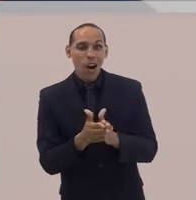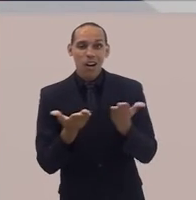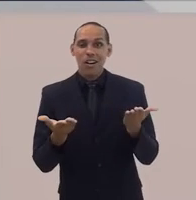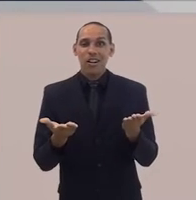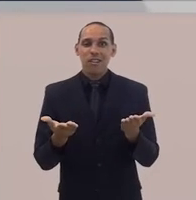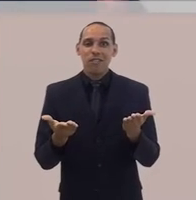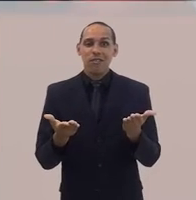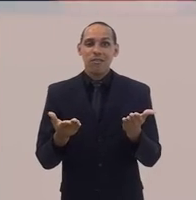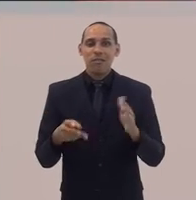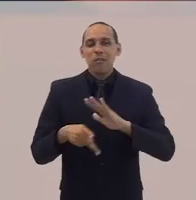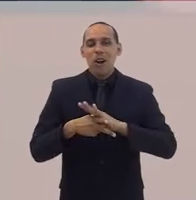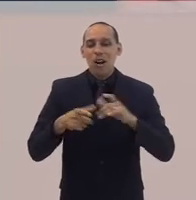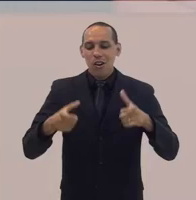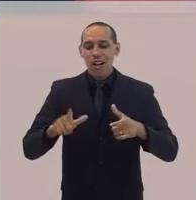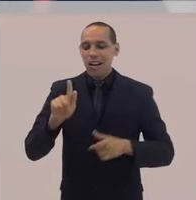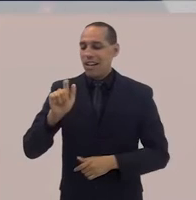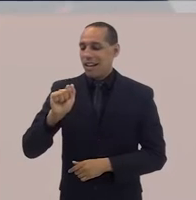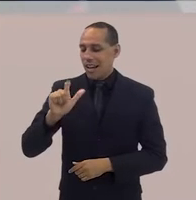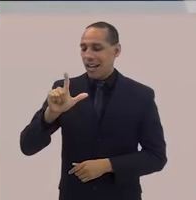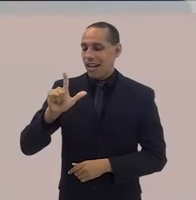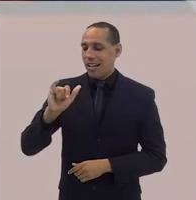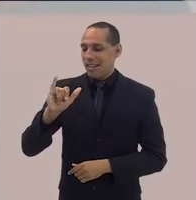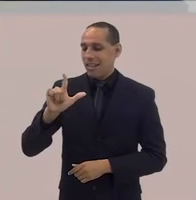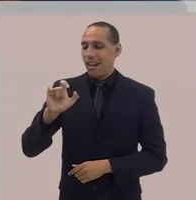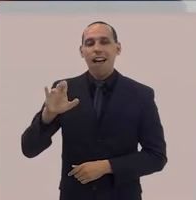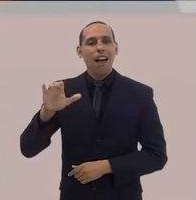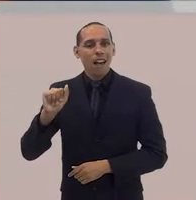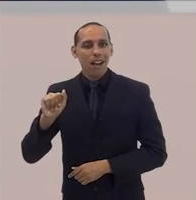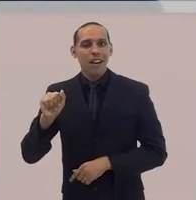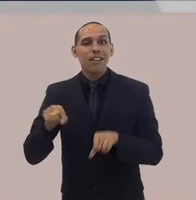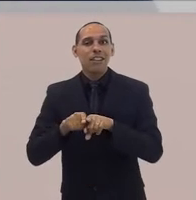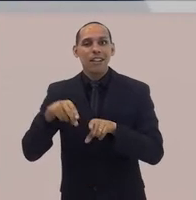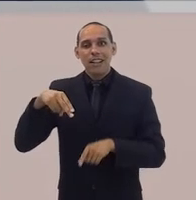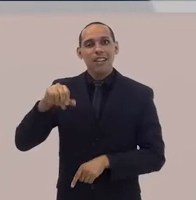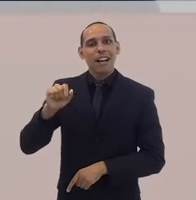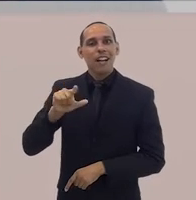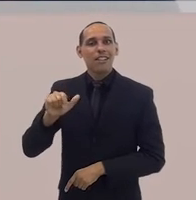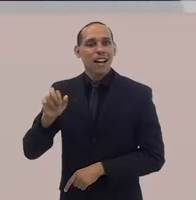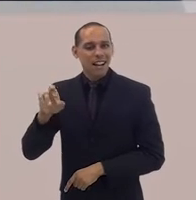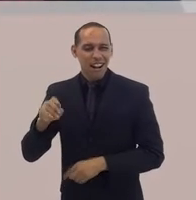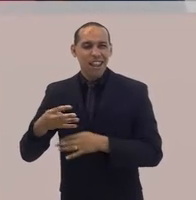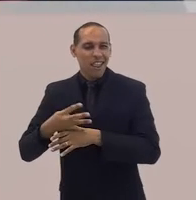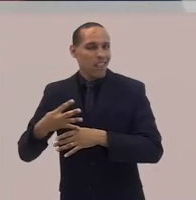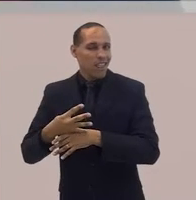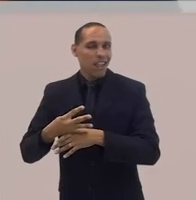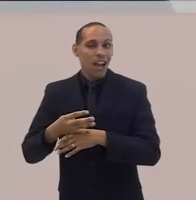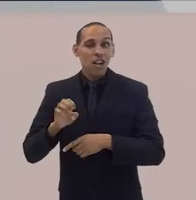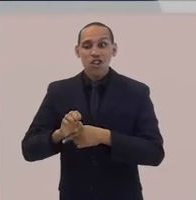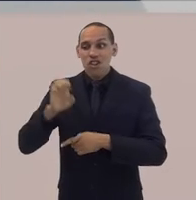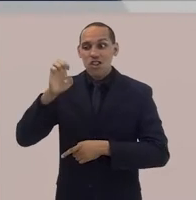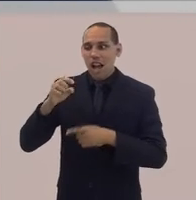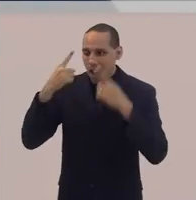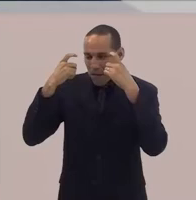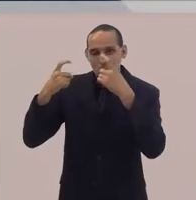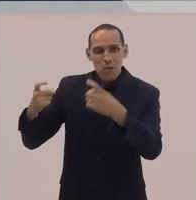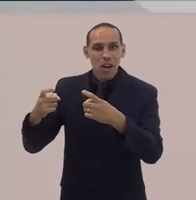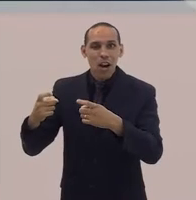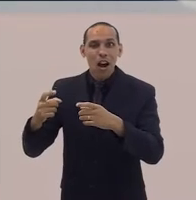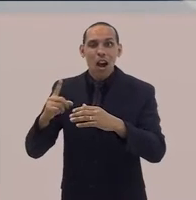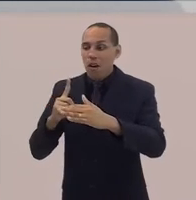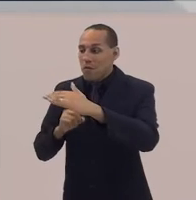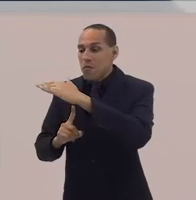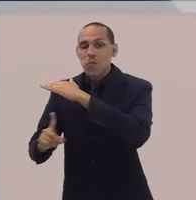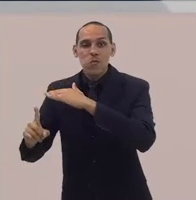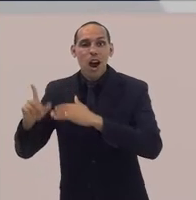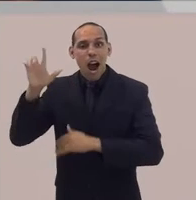pobre, galileu, de Nazaré, que sobreviveu à violência do Estado e que se refugiou